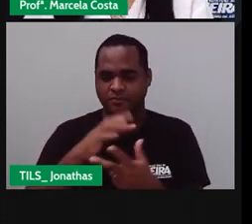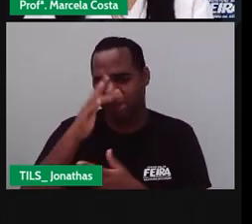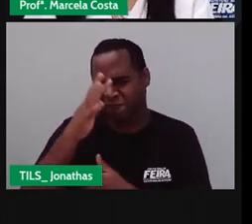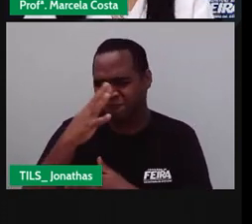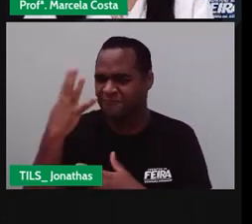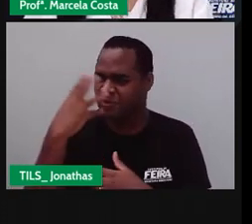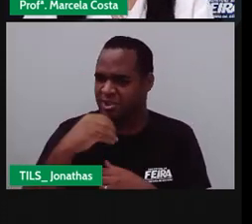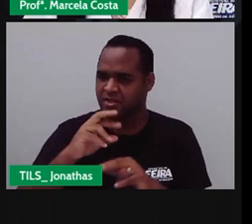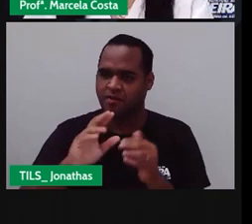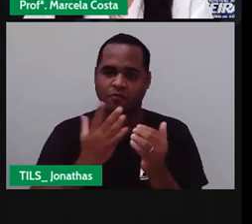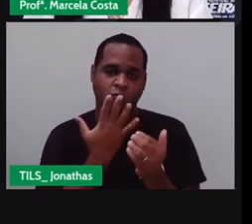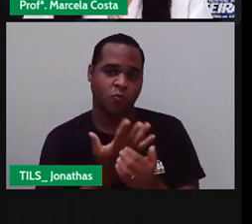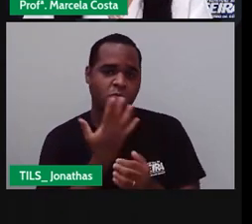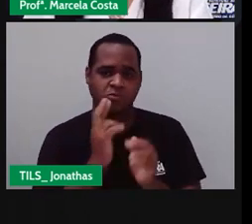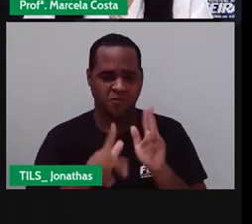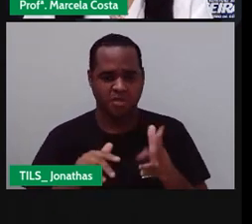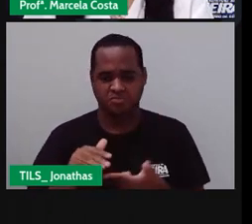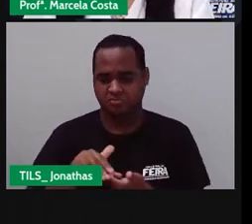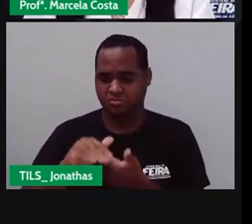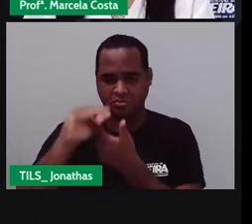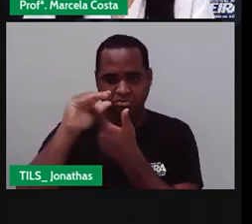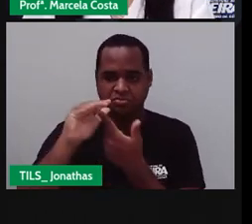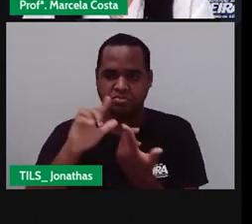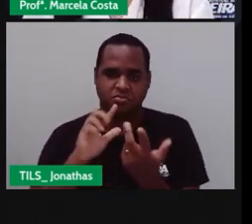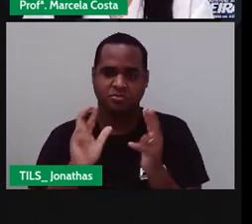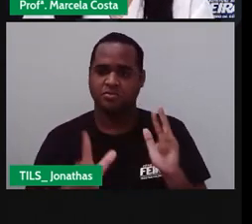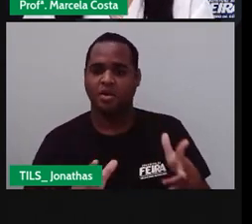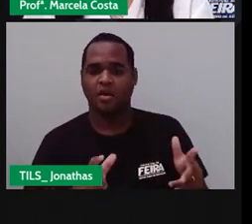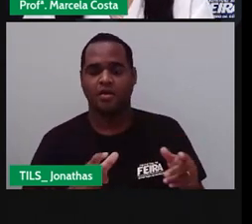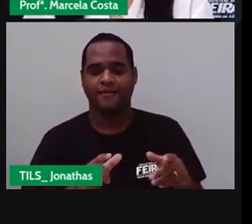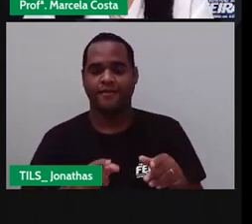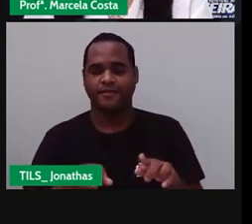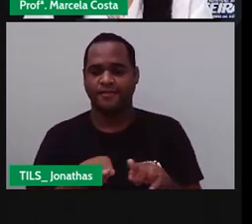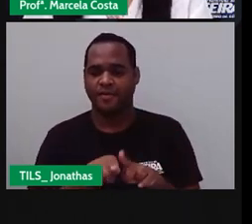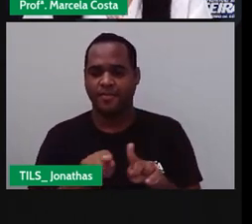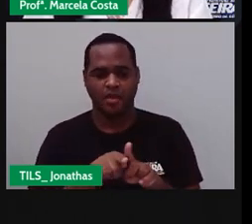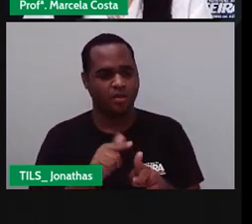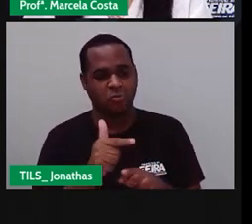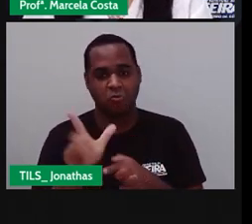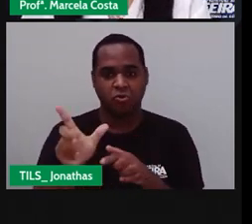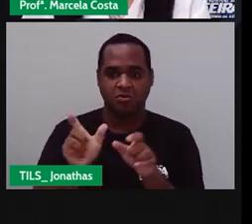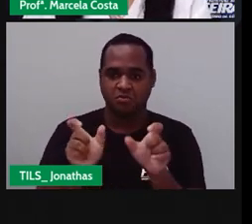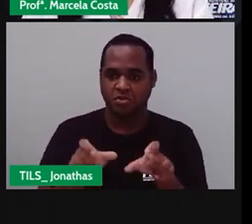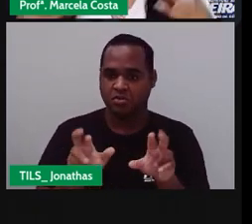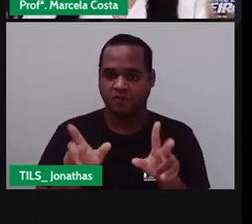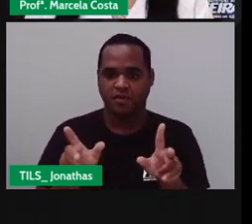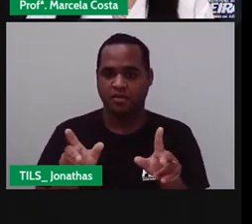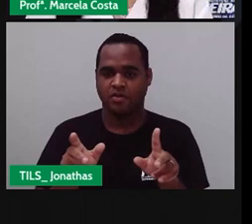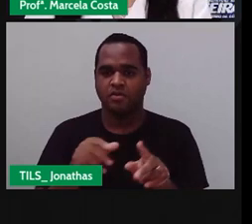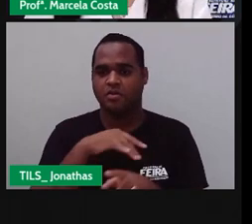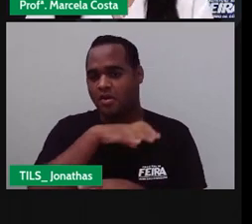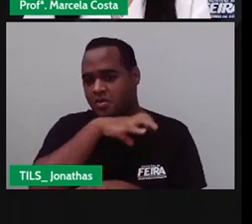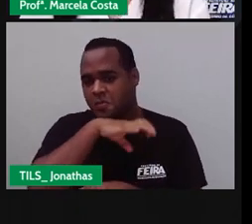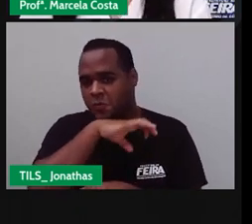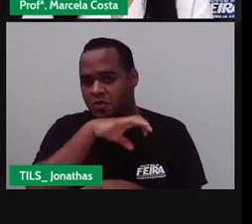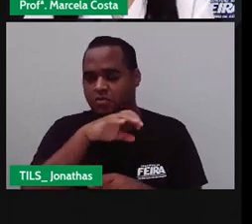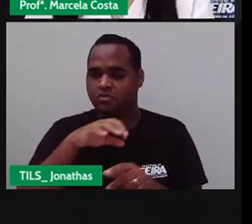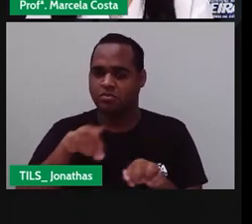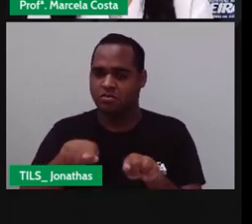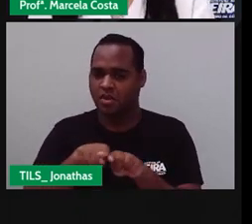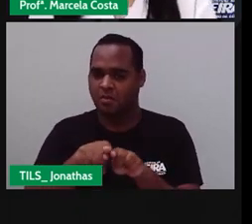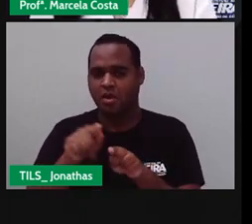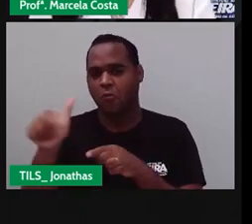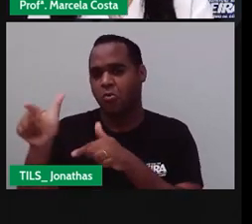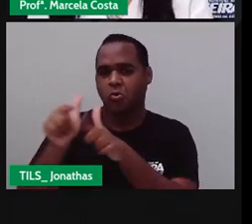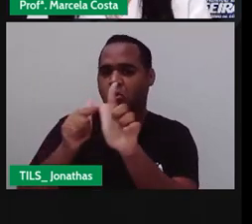planta De uma cor De um tamanho De uma espécie Diferente Animais Até da